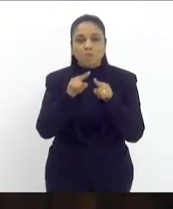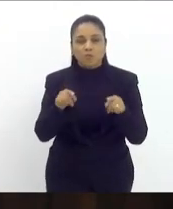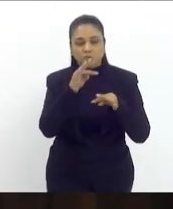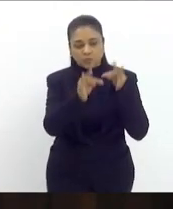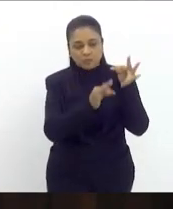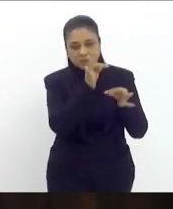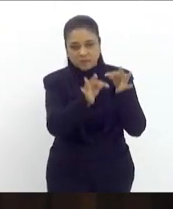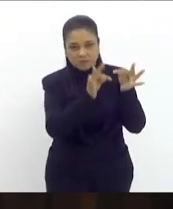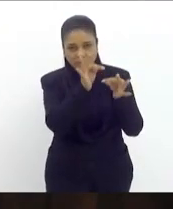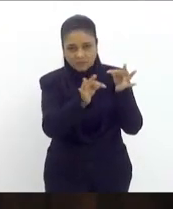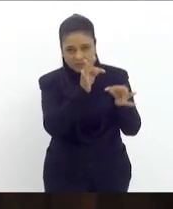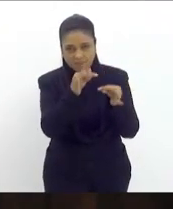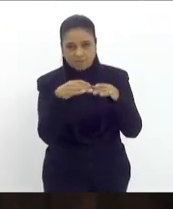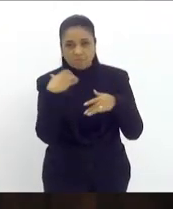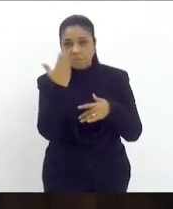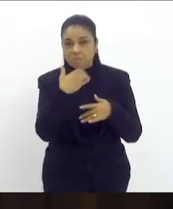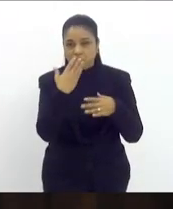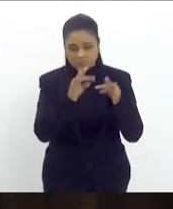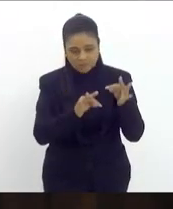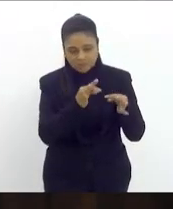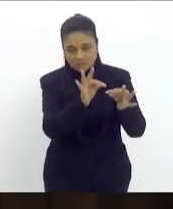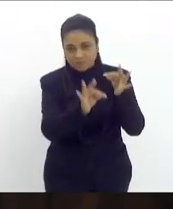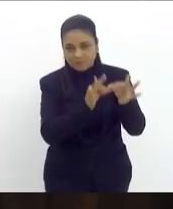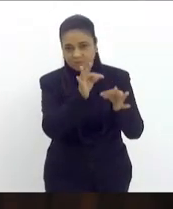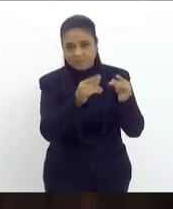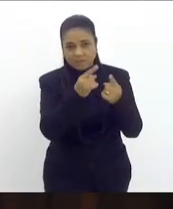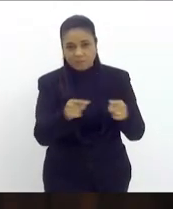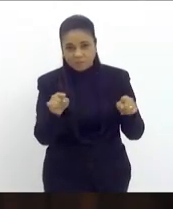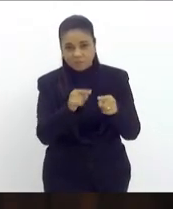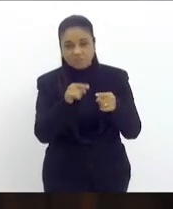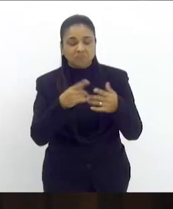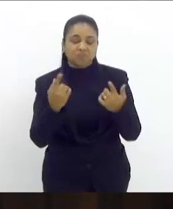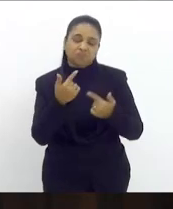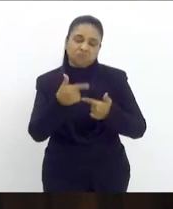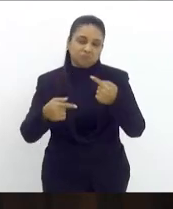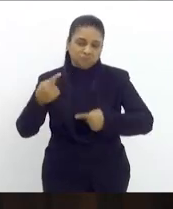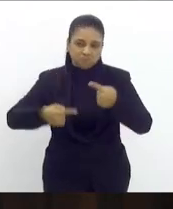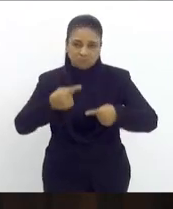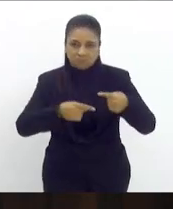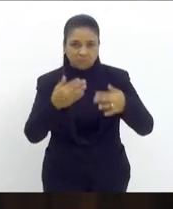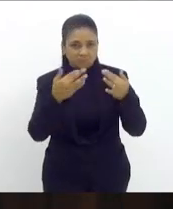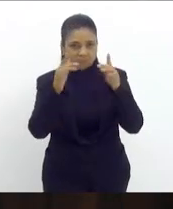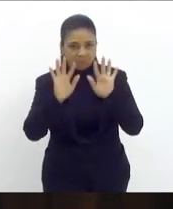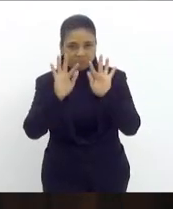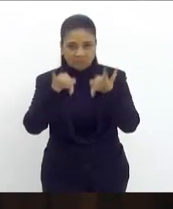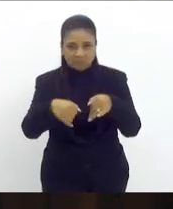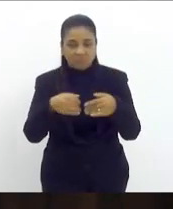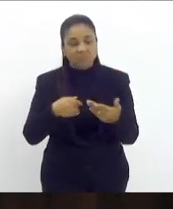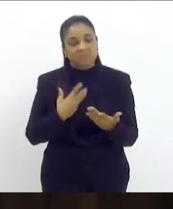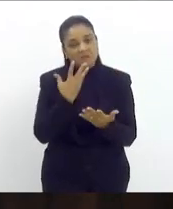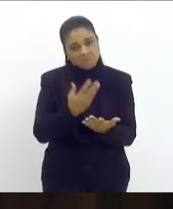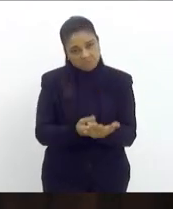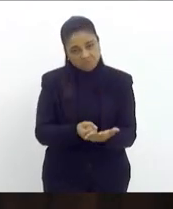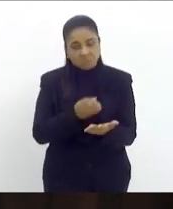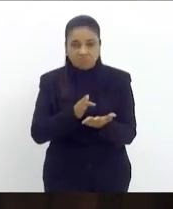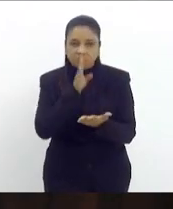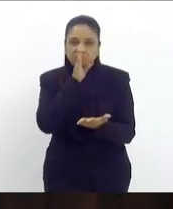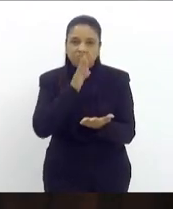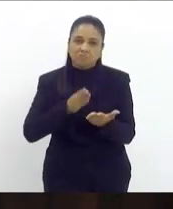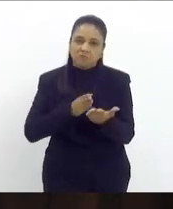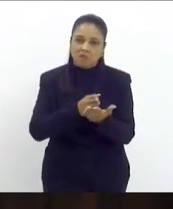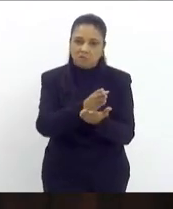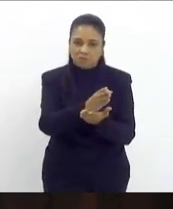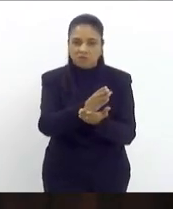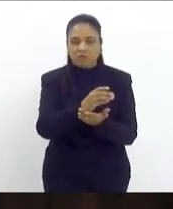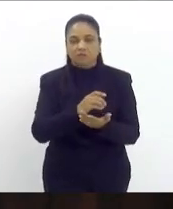Em discussão, não havendo quem queira discutir, encerrada a discussão. Em votação, senhores que aprovam e permaneçam como estão,